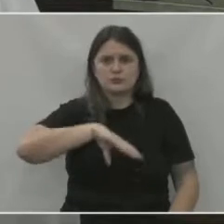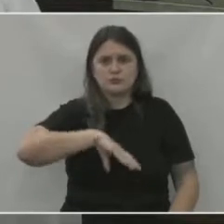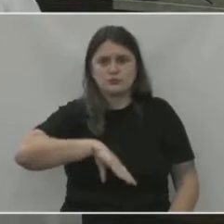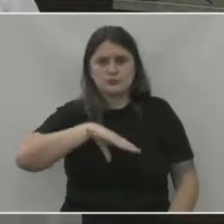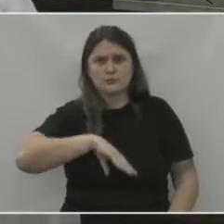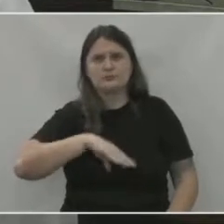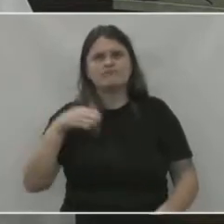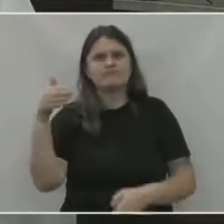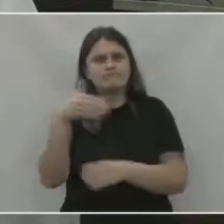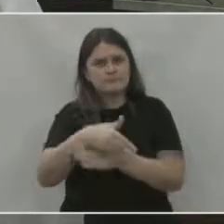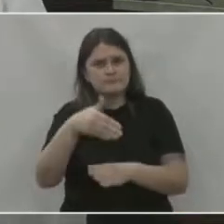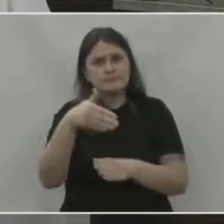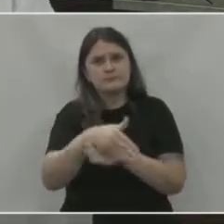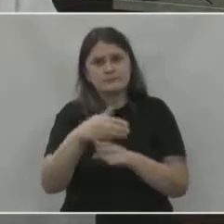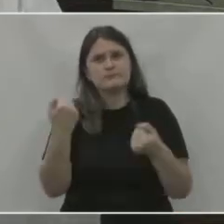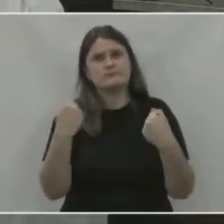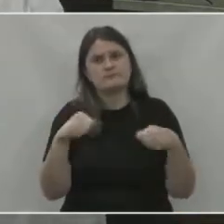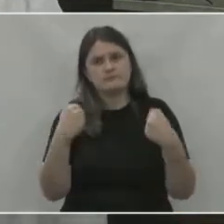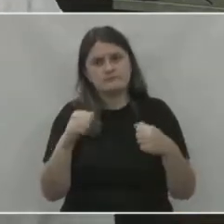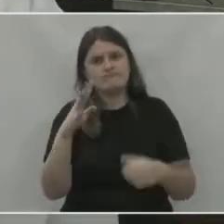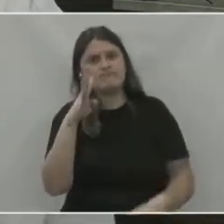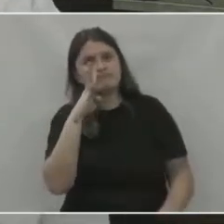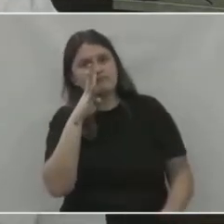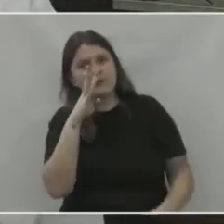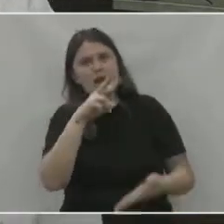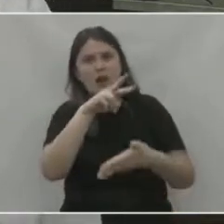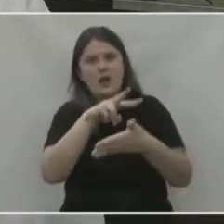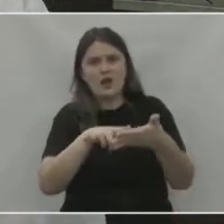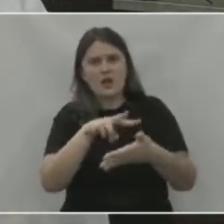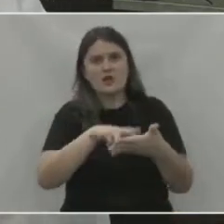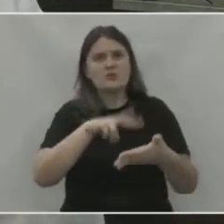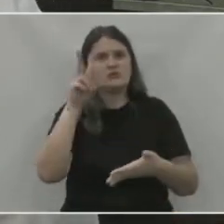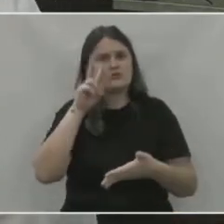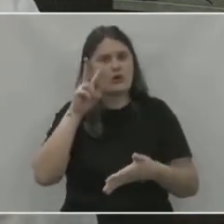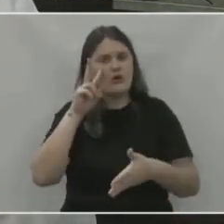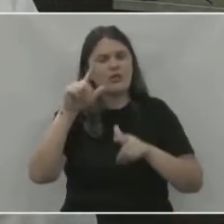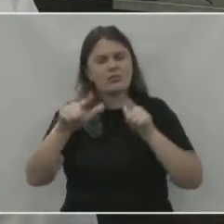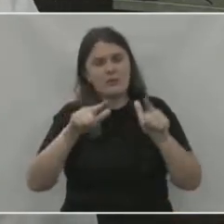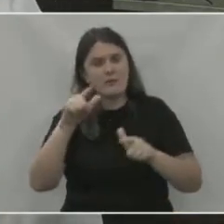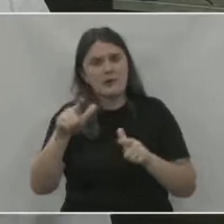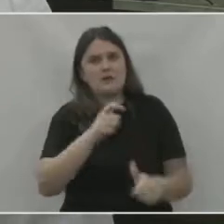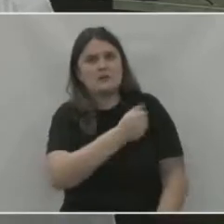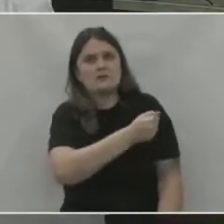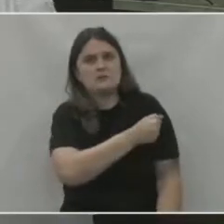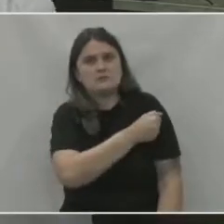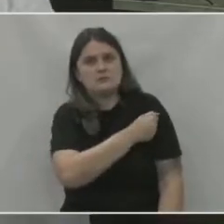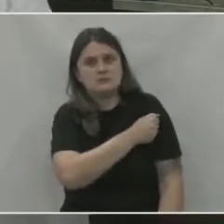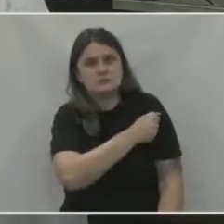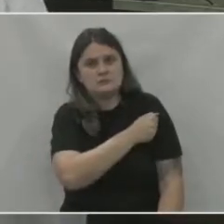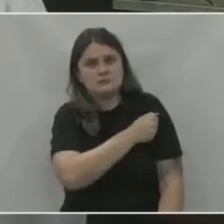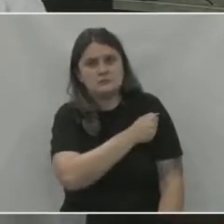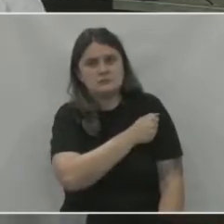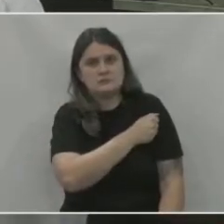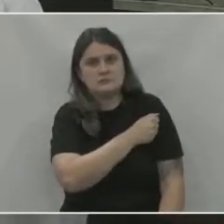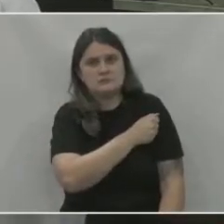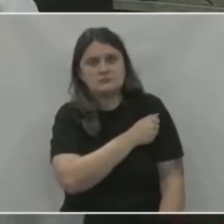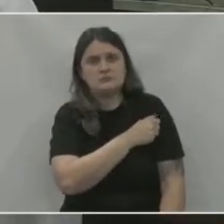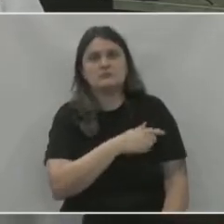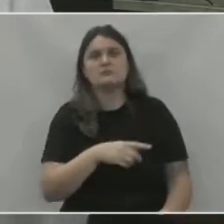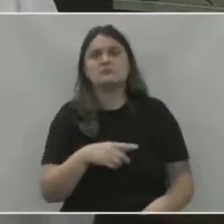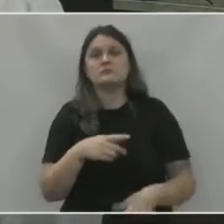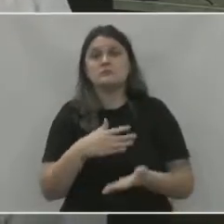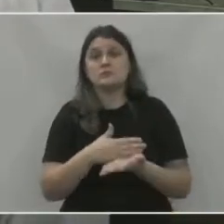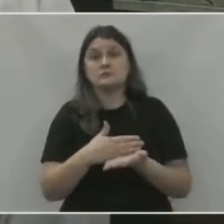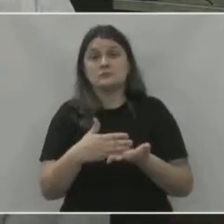de geografia, para que leiam isso aí e trabalhem com os nossos alunos. Nós partimos daquele